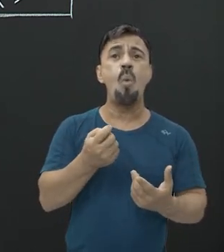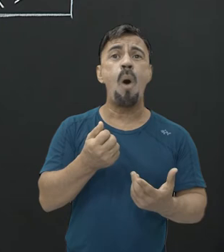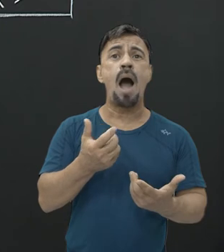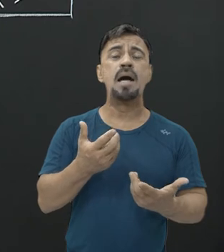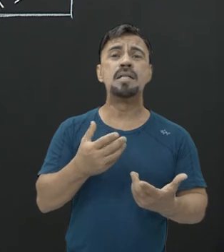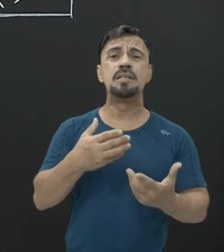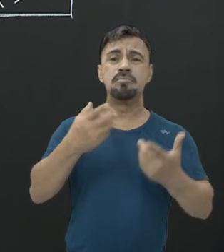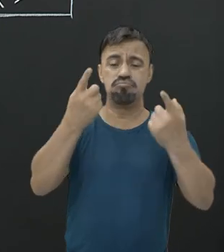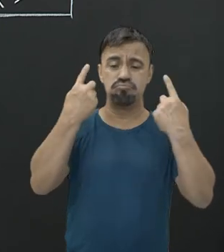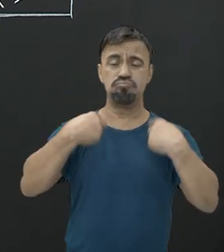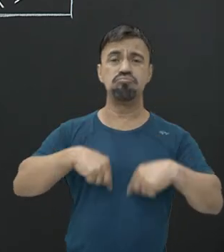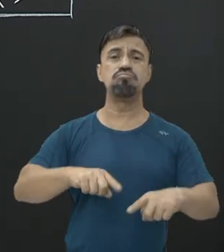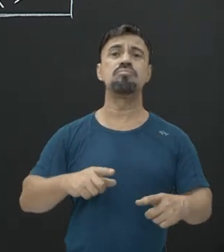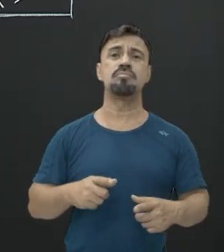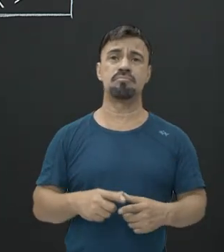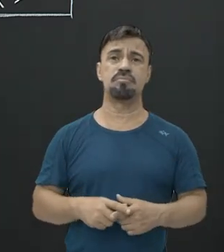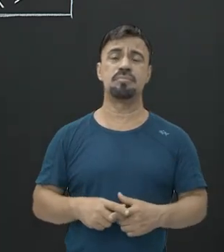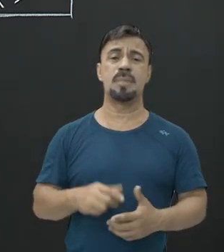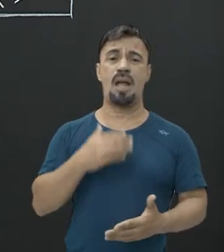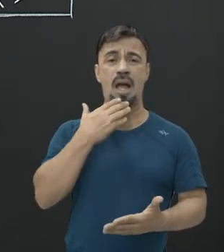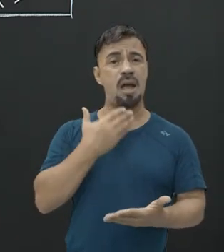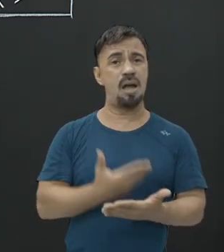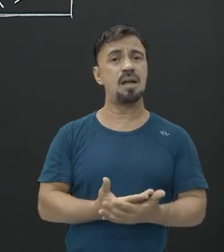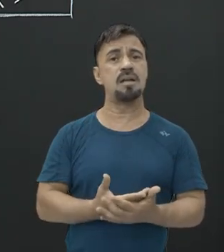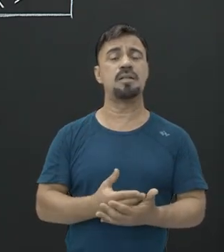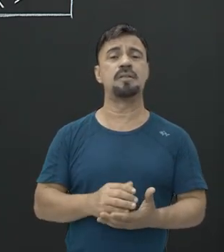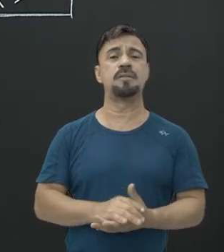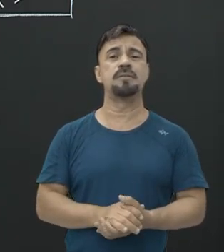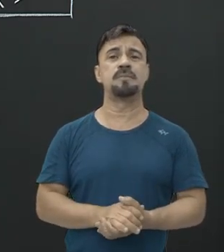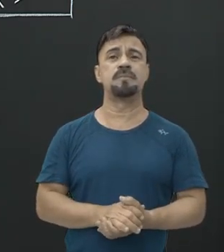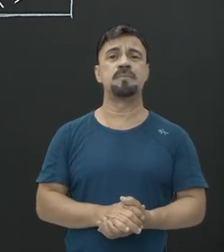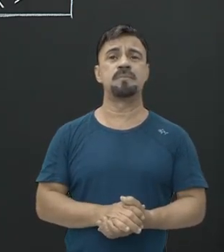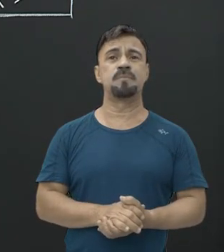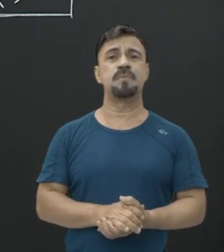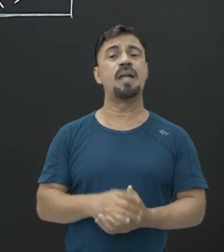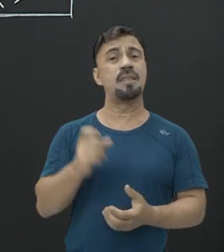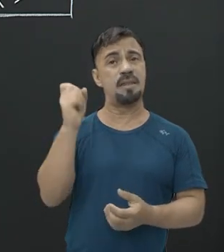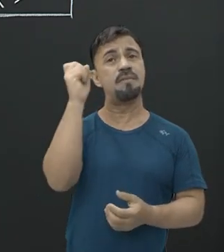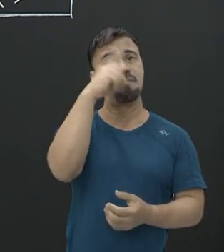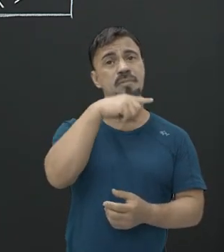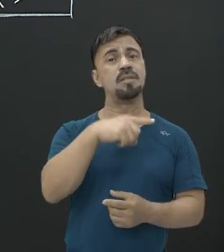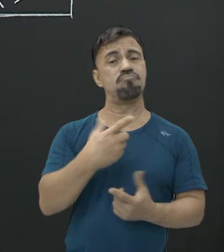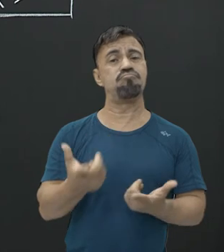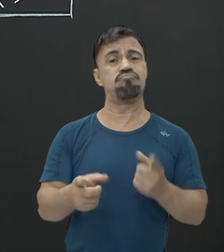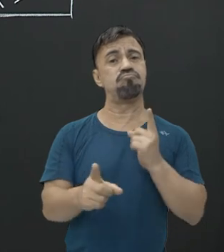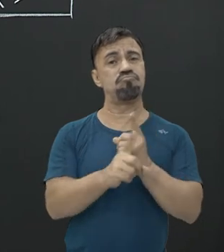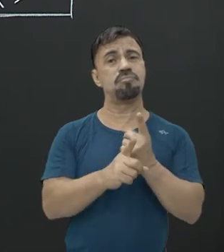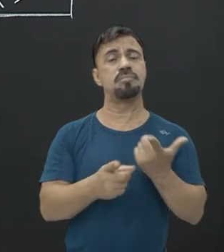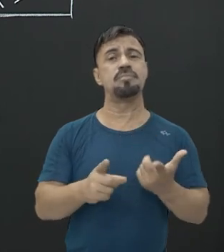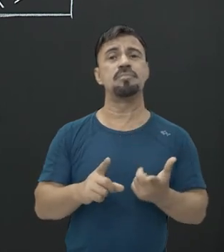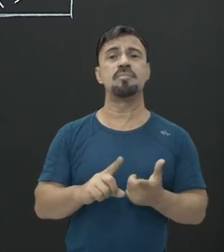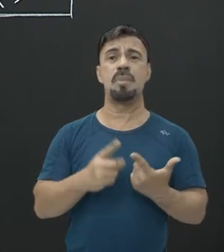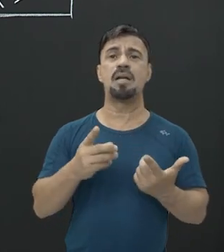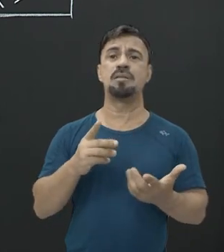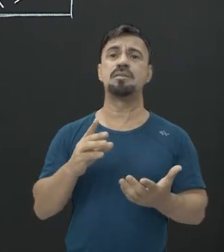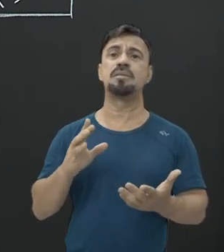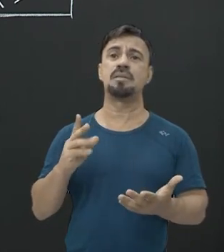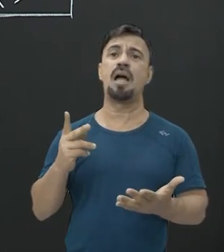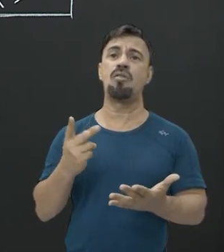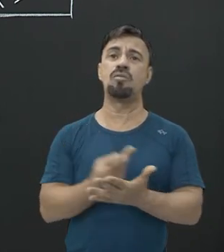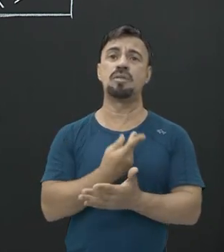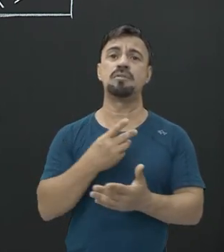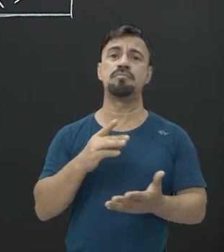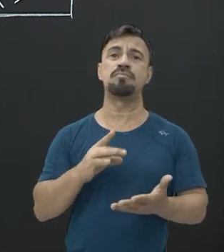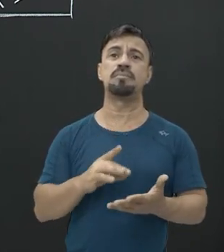inteiro. É incrível. Mumificação ou conservação total. Rara? Bem rara. Um outro tipo é